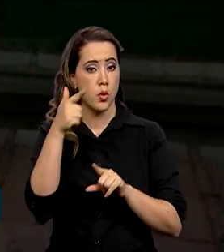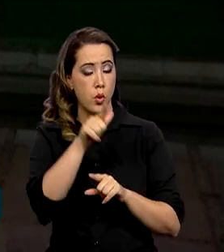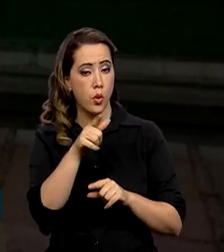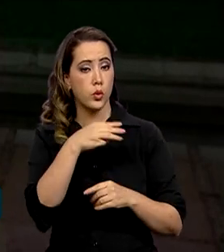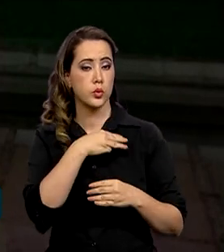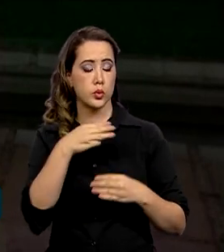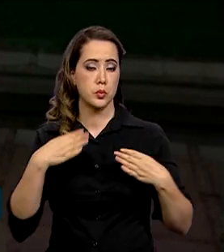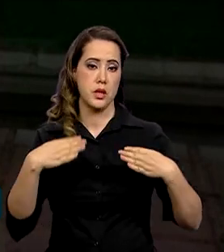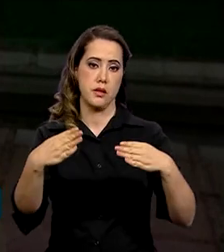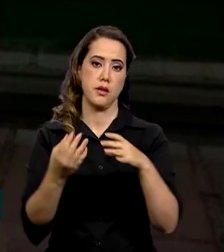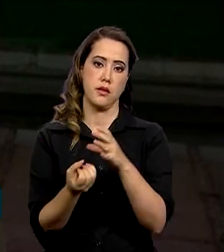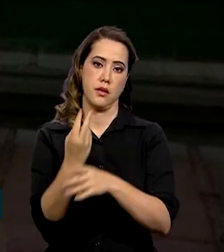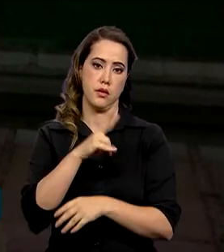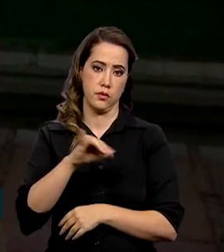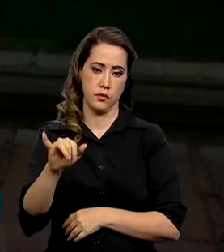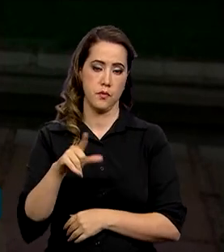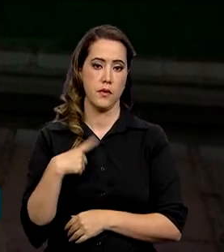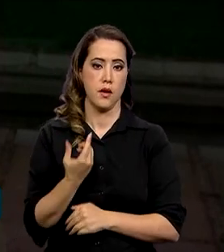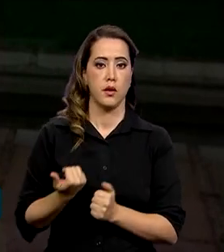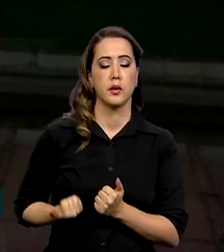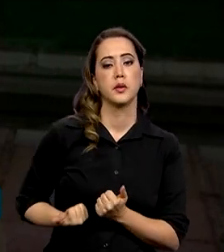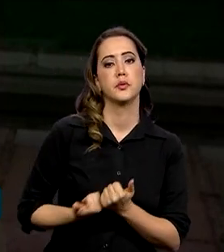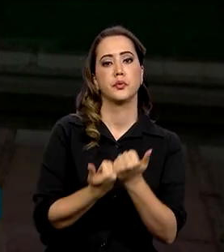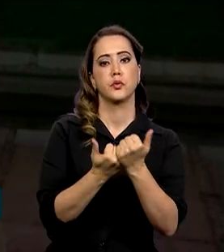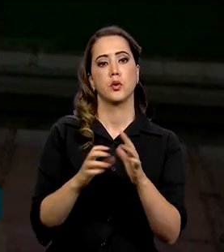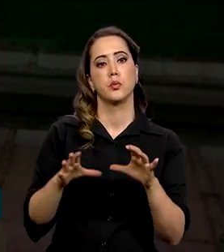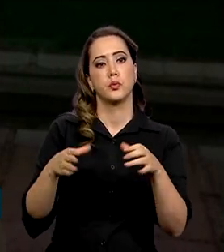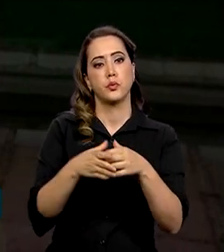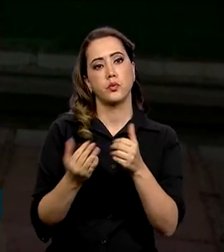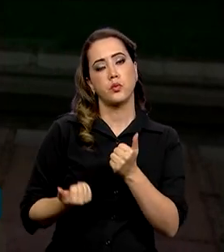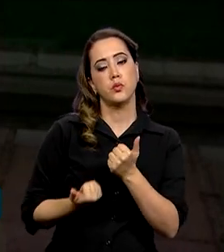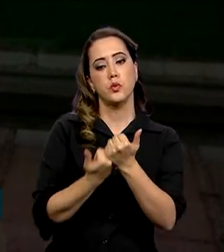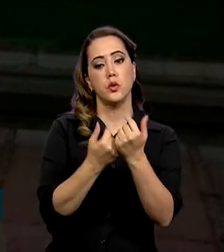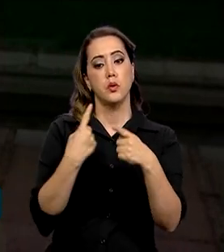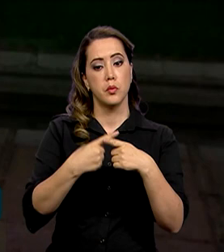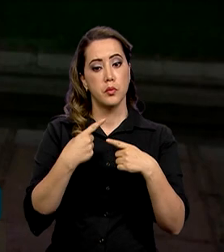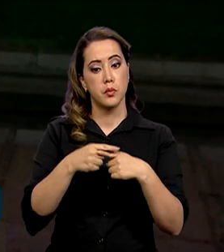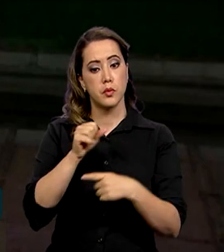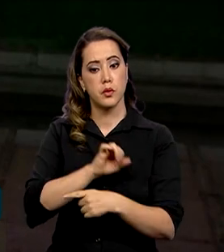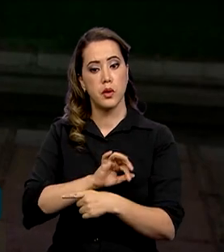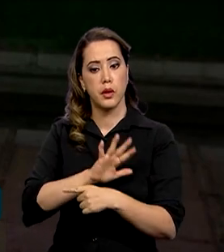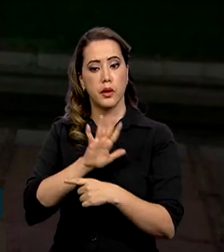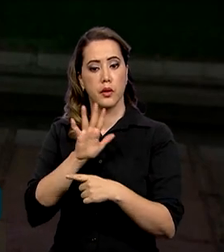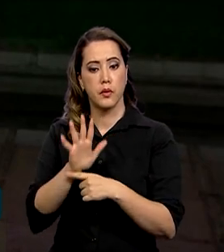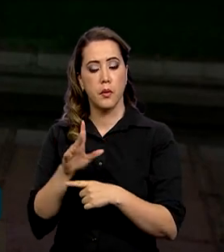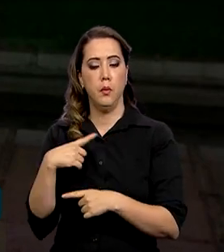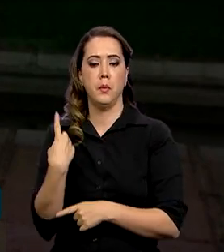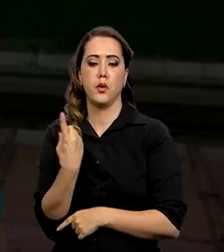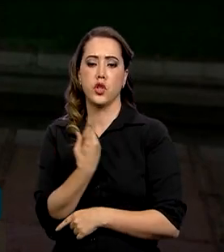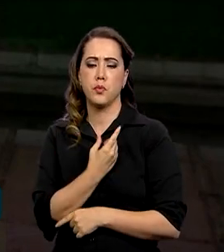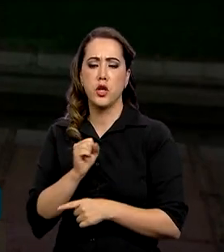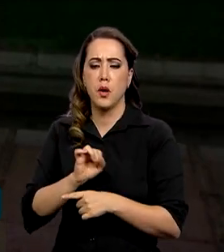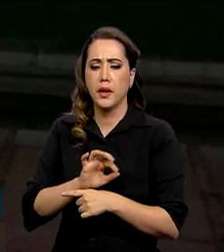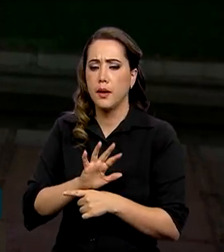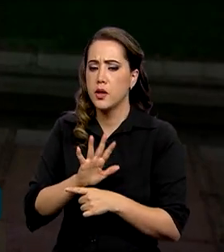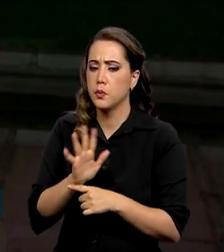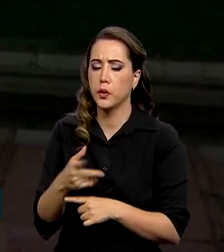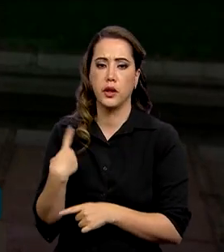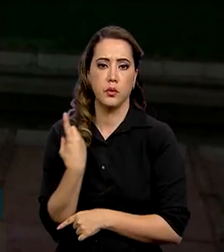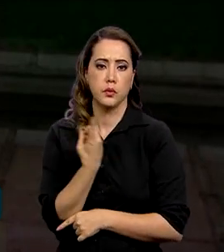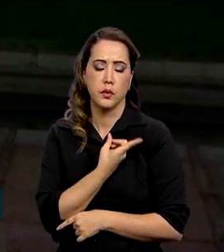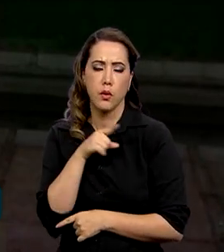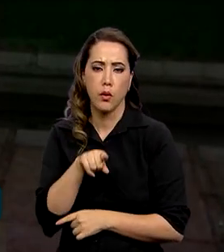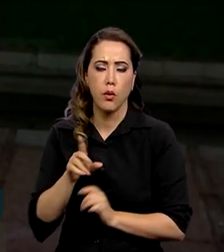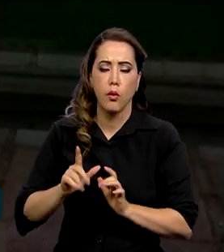amplia a base de apoio no Congresso, já que os republicanos e os progressistas formam maioria e podem